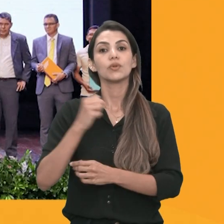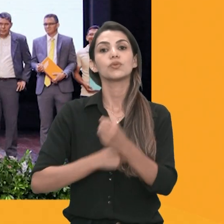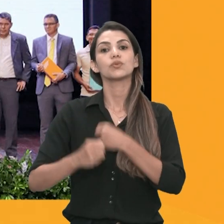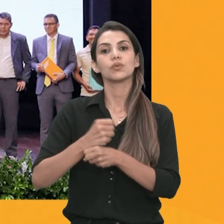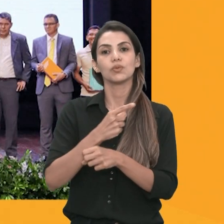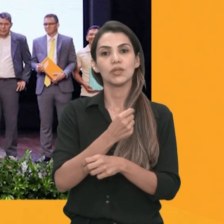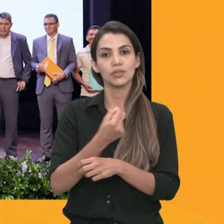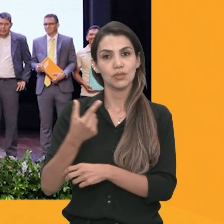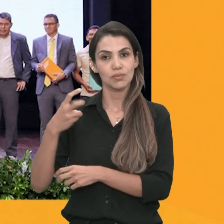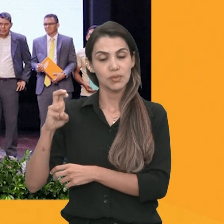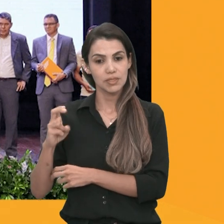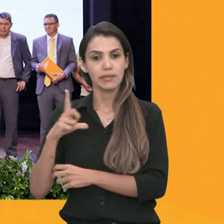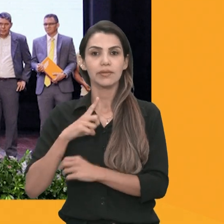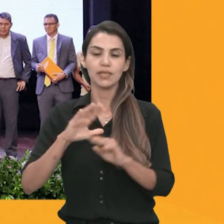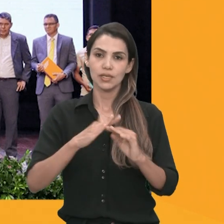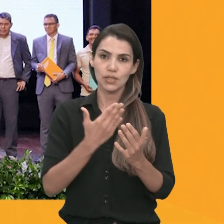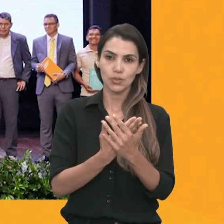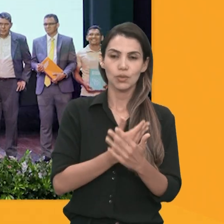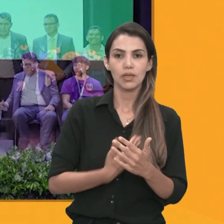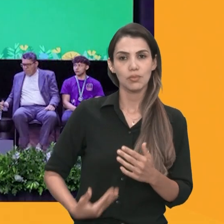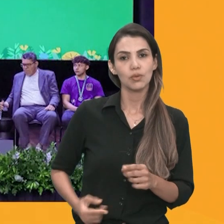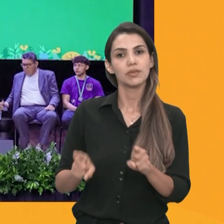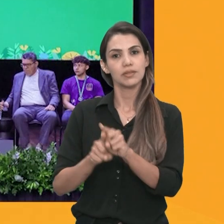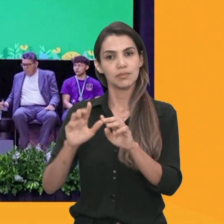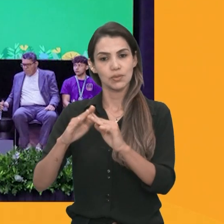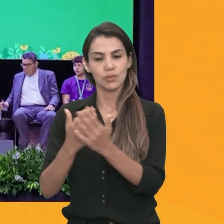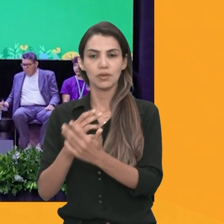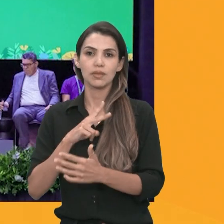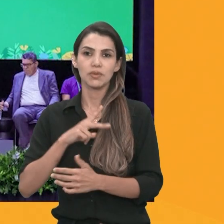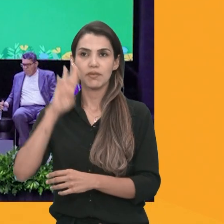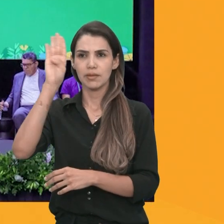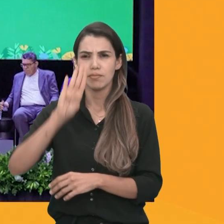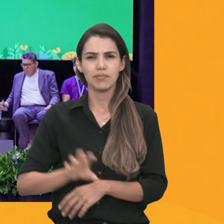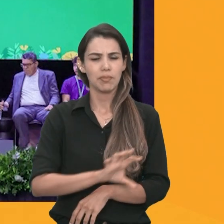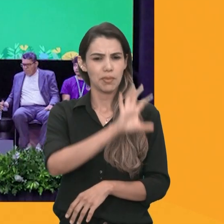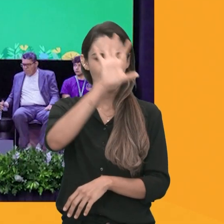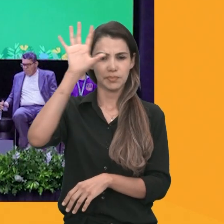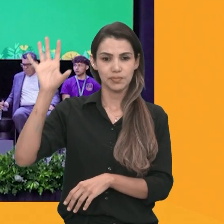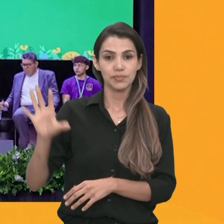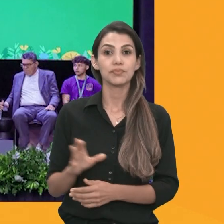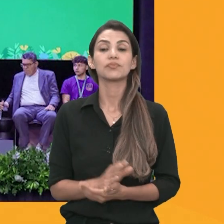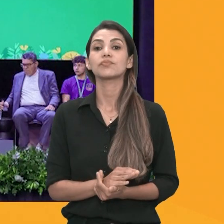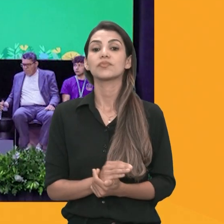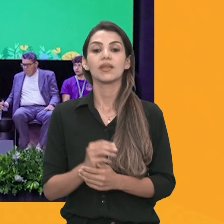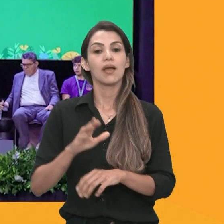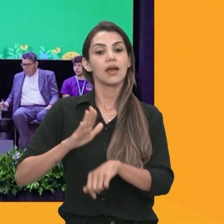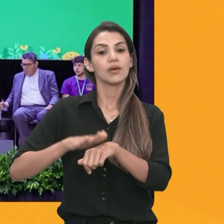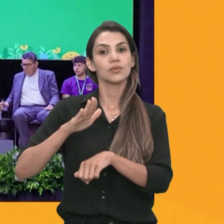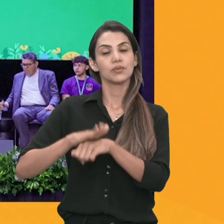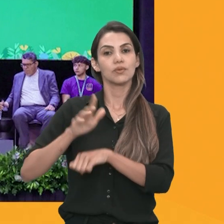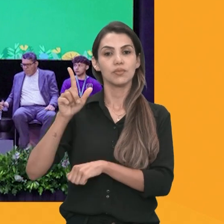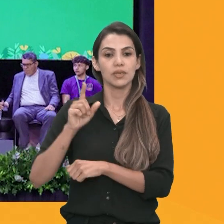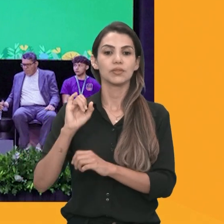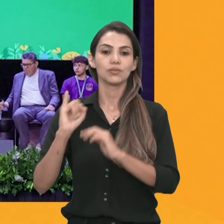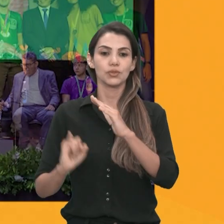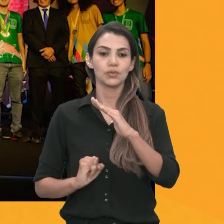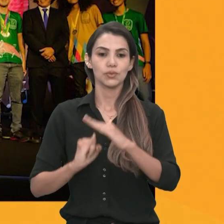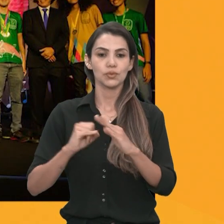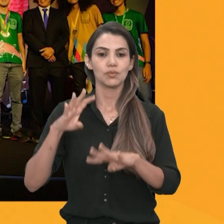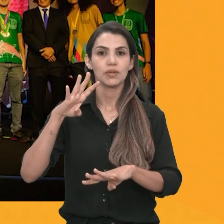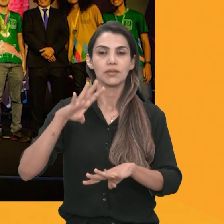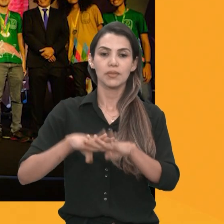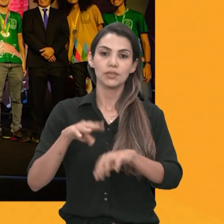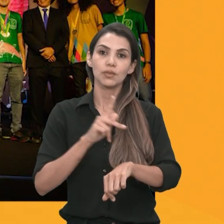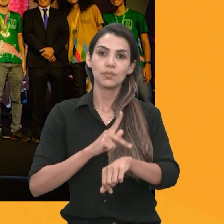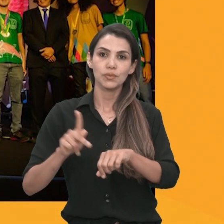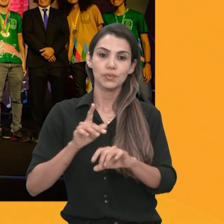envolve escolas públicas e privadas de todo o Brasil. Ele é realizado pelo Instituto de Matemática Pura e Aplicada, com